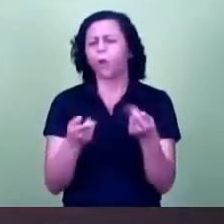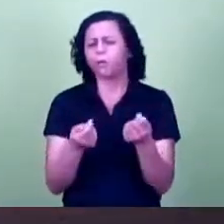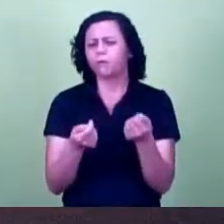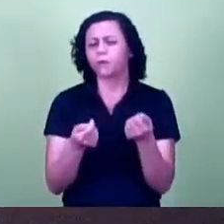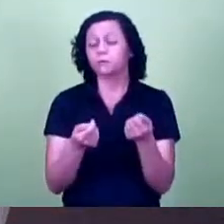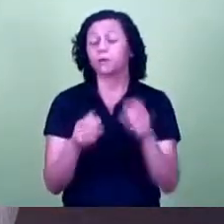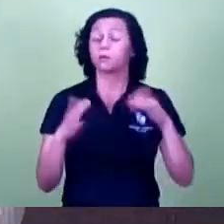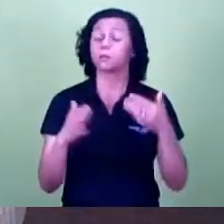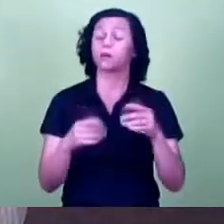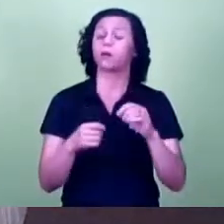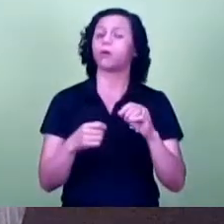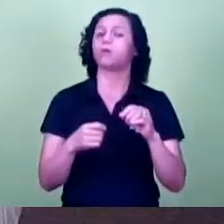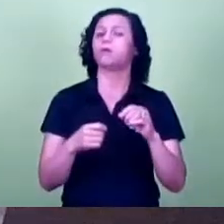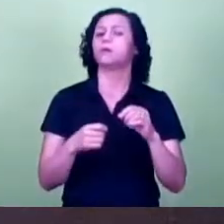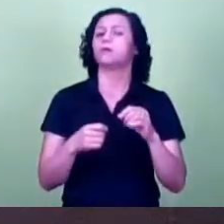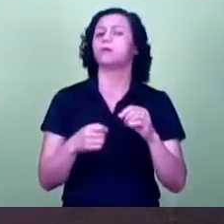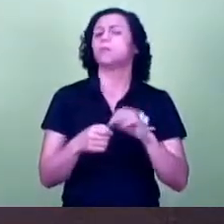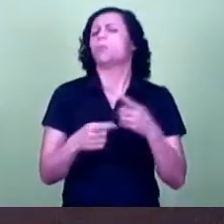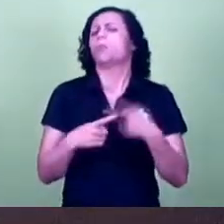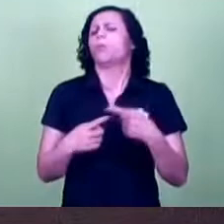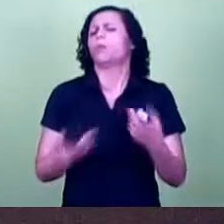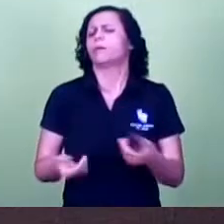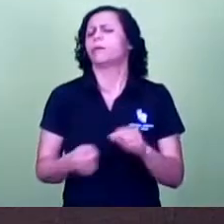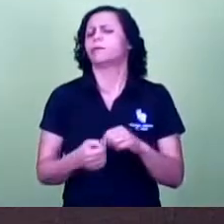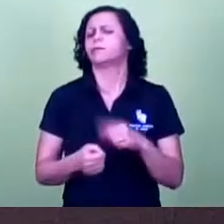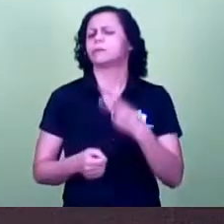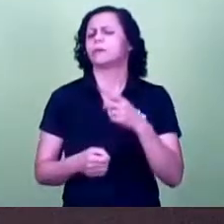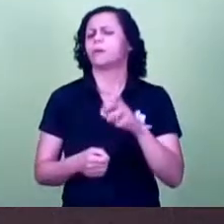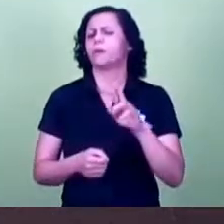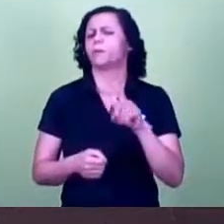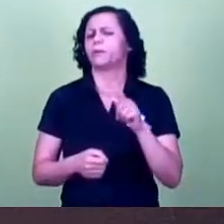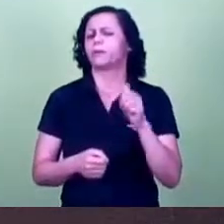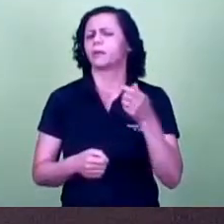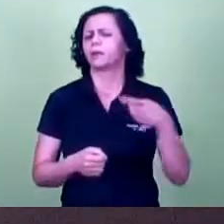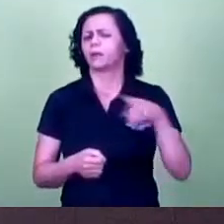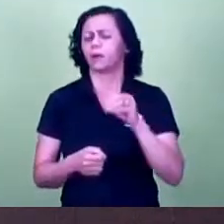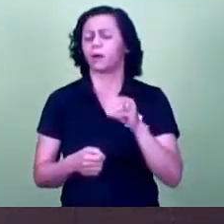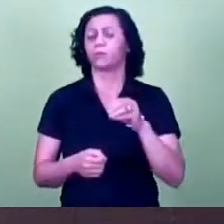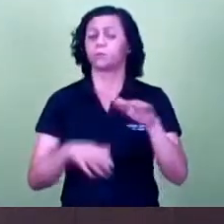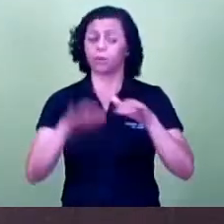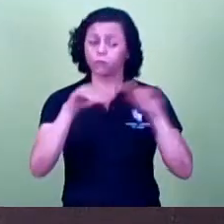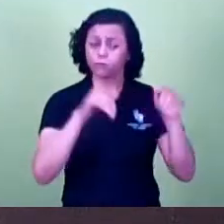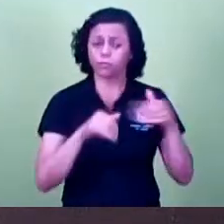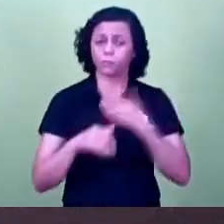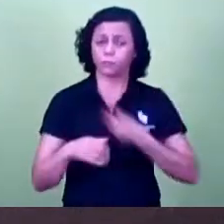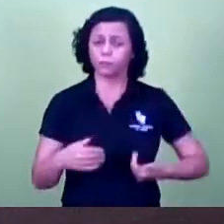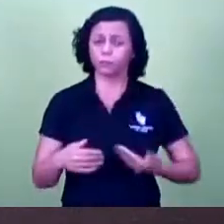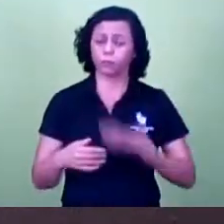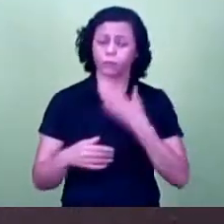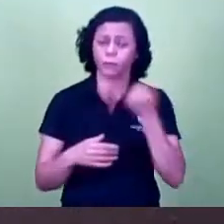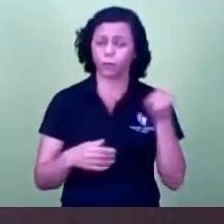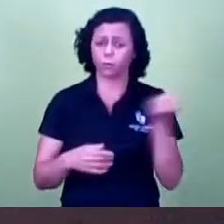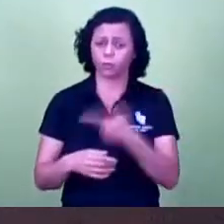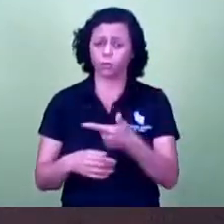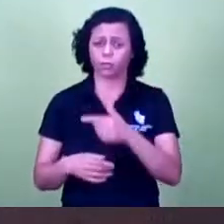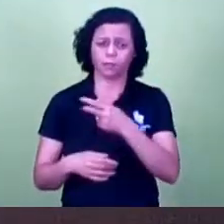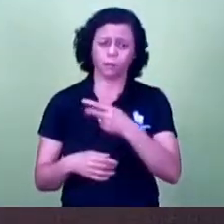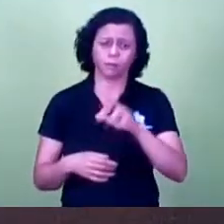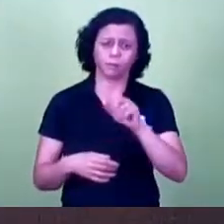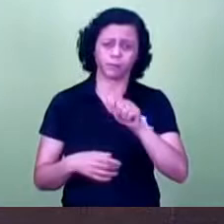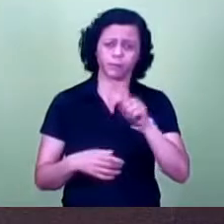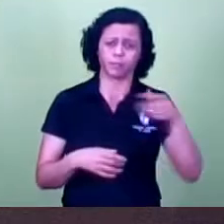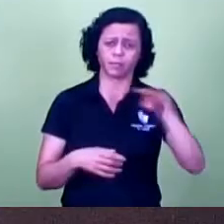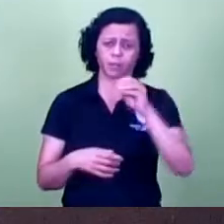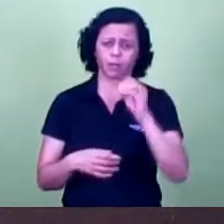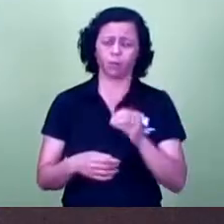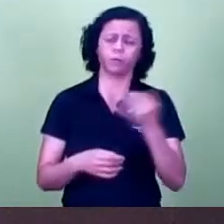pregão eletrônico, faça um chamamento público, porque é importante para a prestação de serviço na saúde